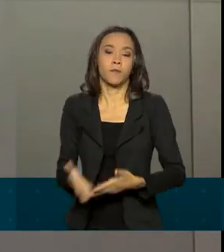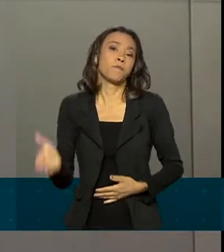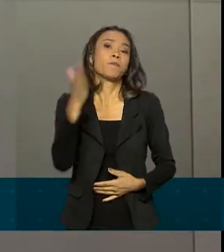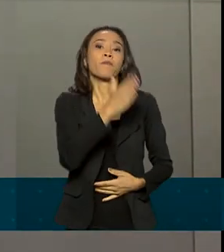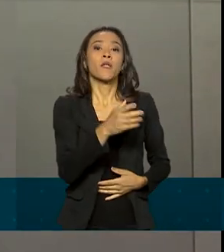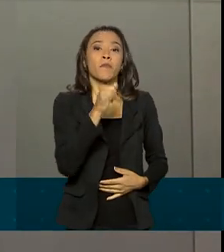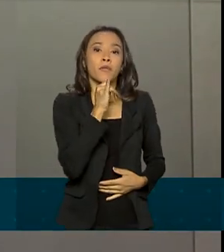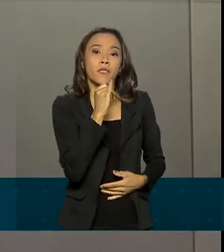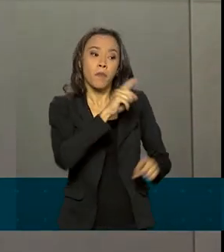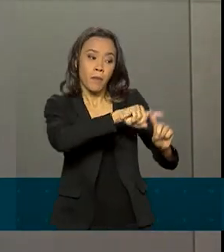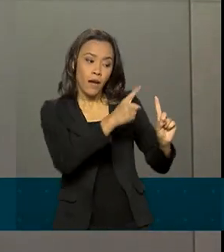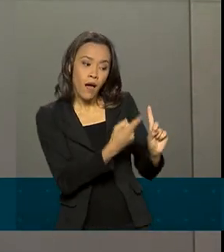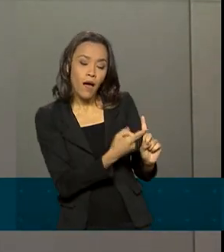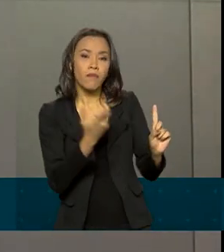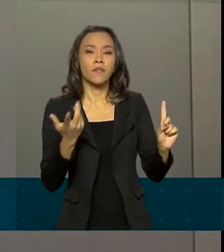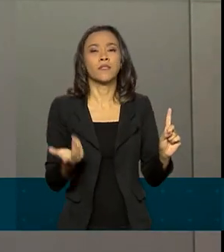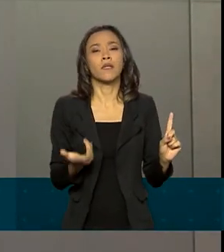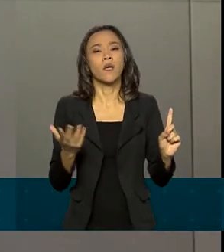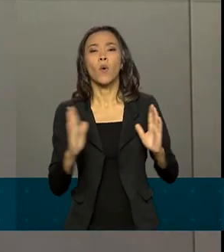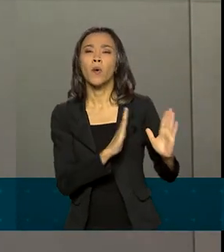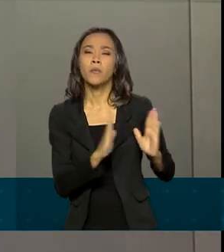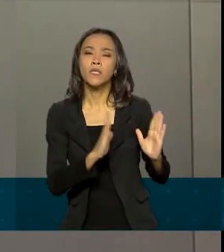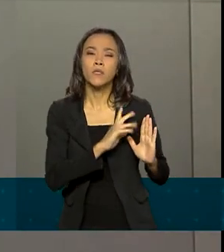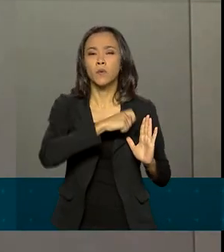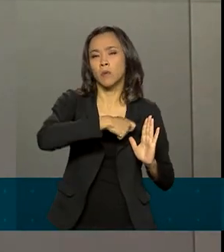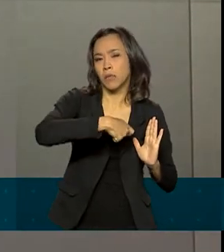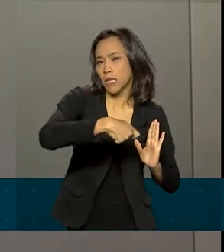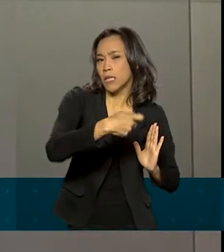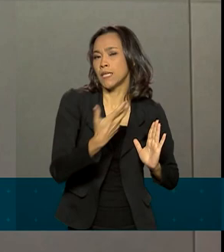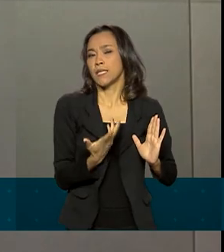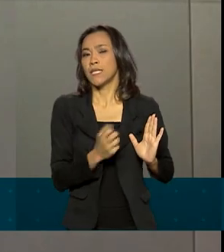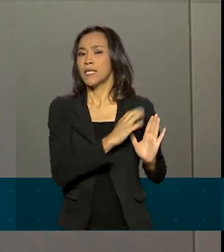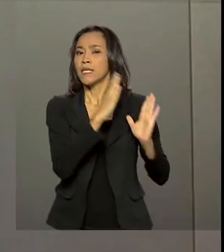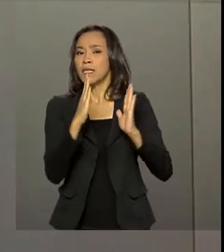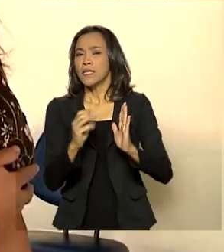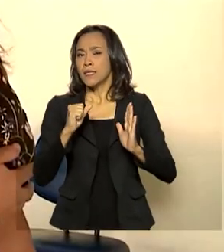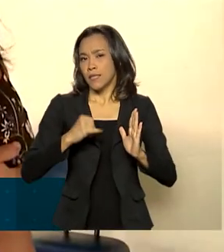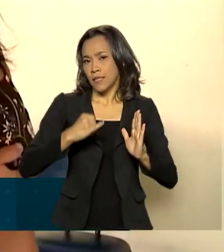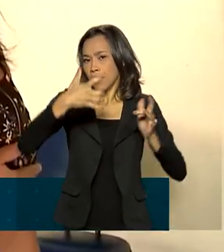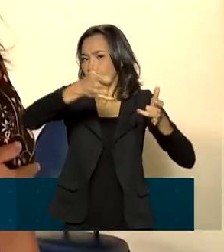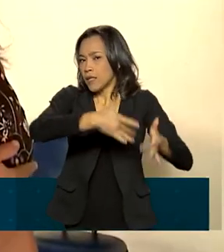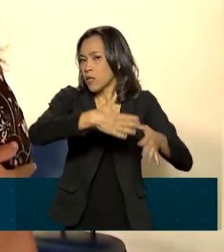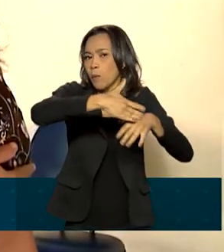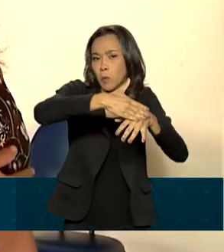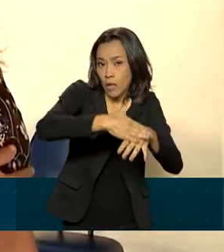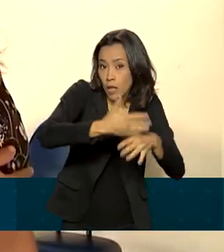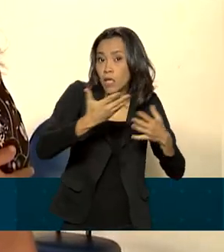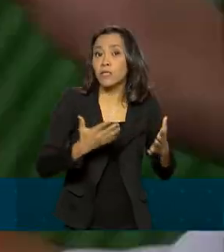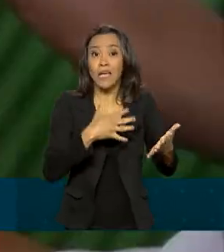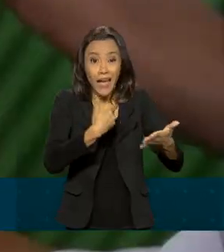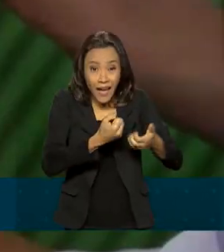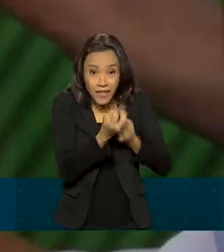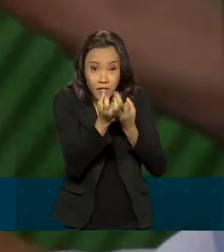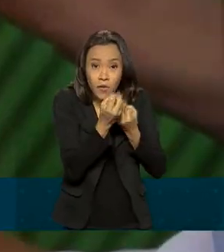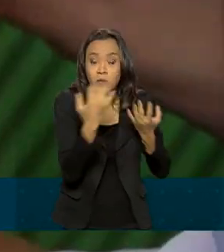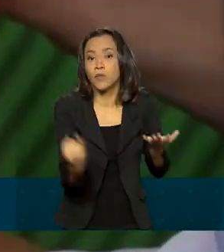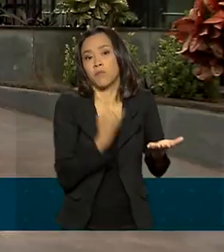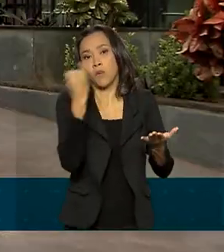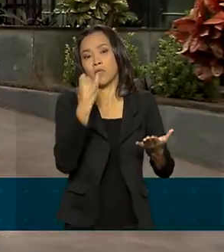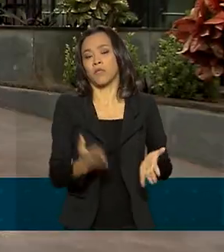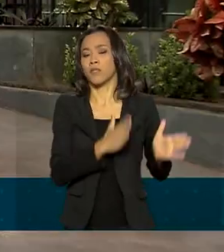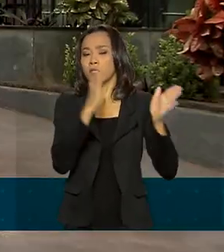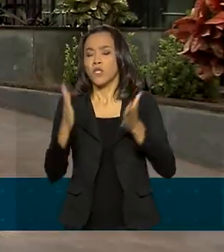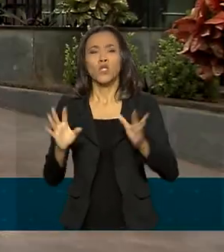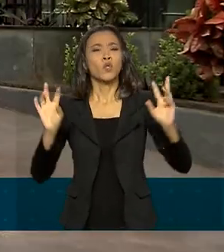da gestante, em que momento ela se encontra na gestação e se ela apresenta algum tipo de comorbidade. Tudo a respeito da Covid-19 ainda é